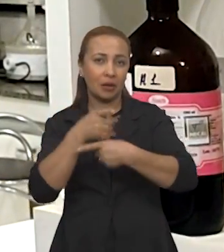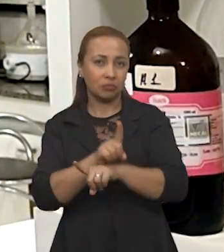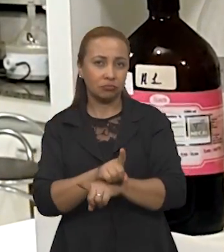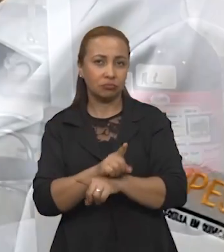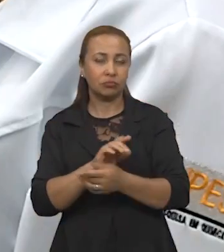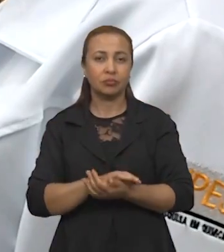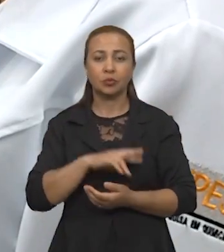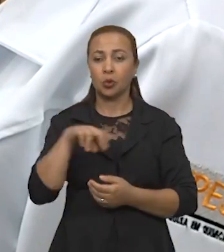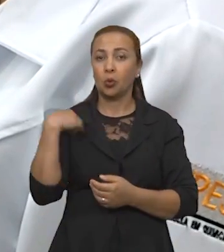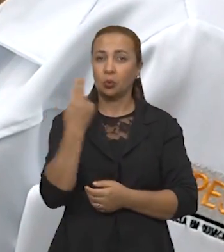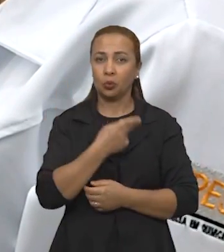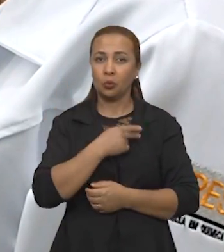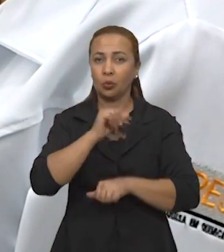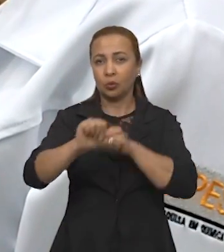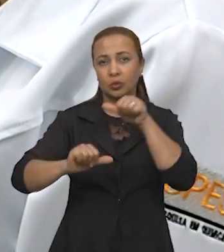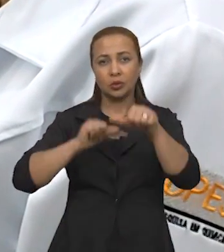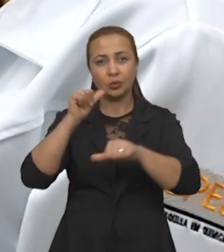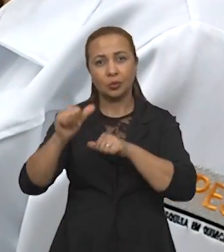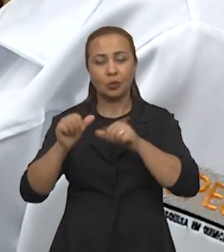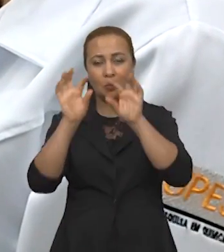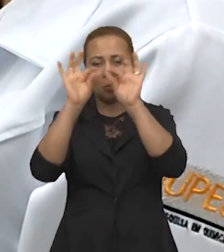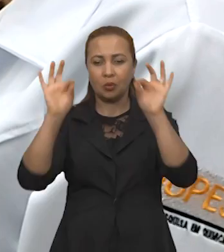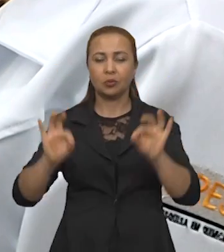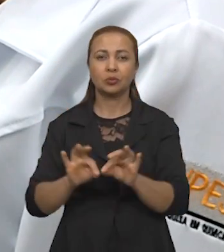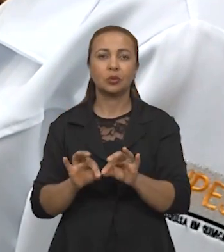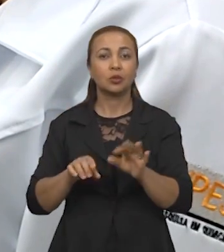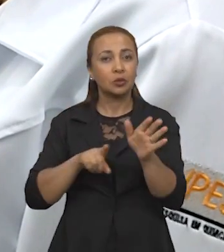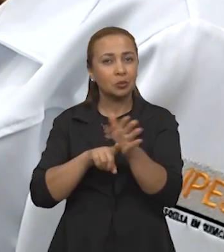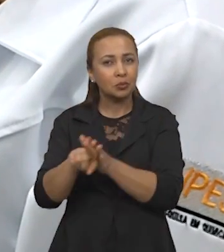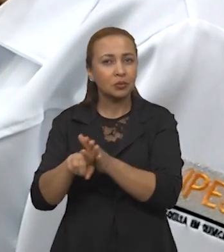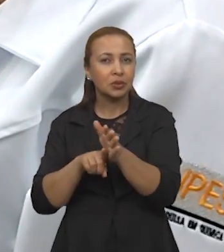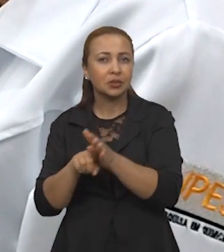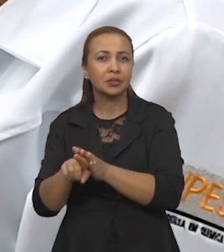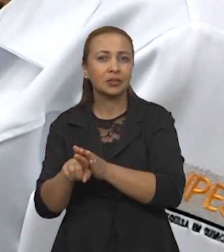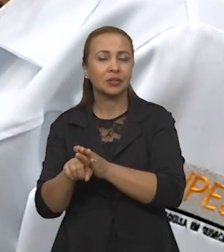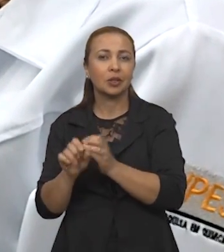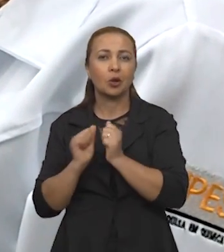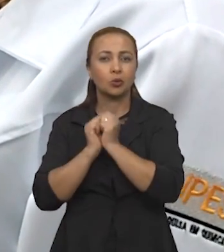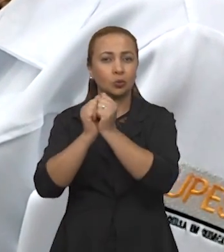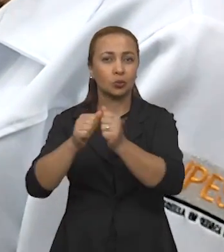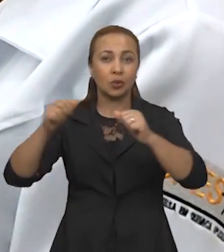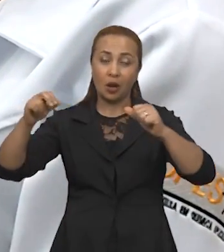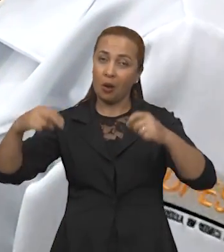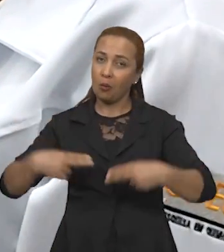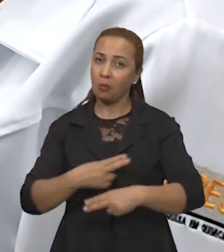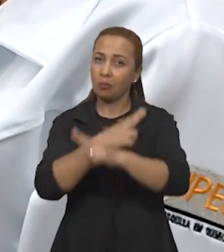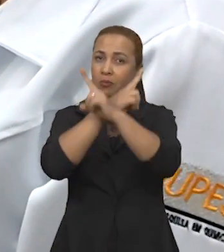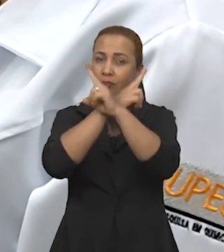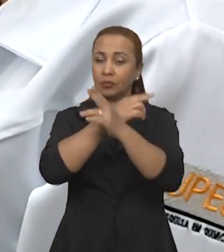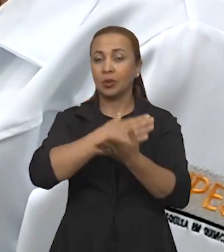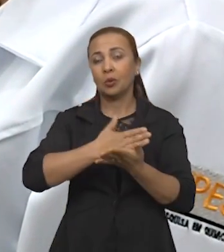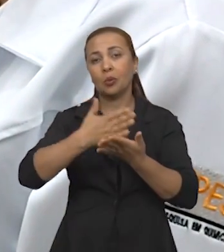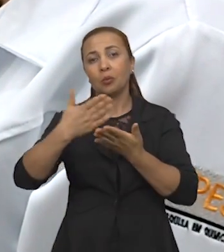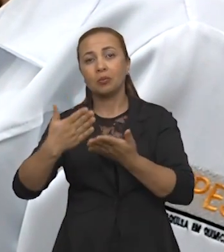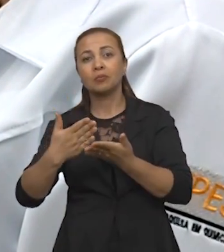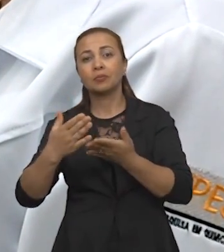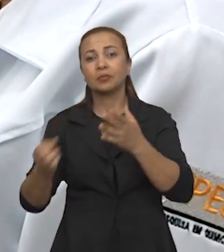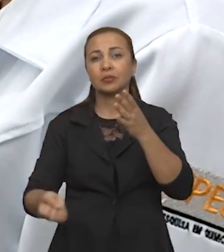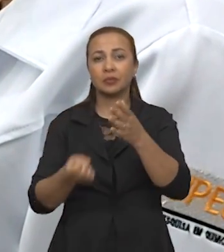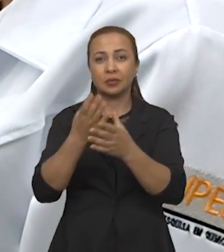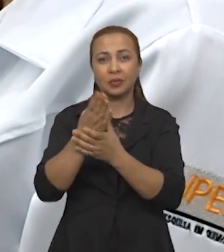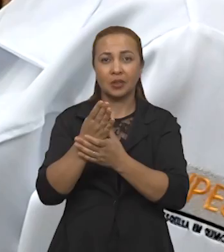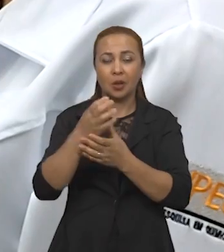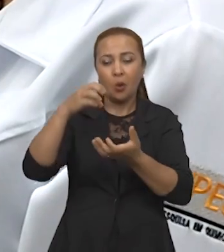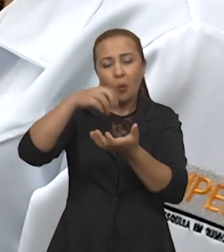Nós desenvolvemos projetos de pesquisa em colaboração na UESB, a partir da criação